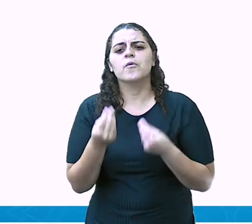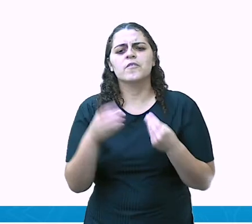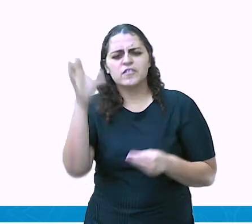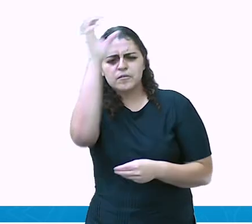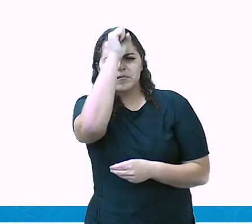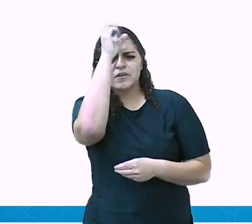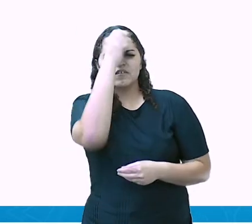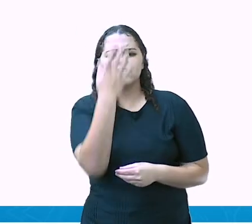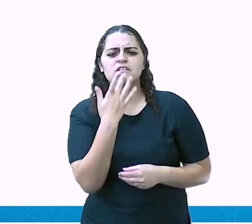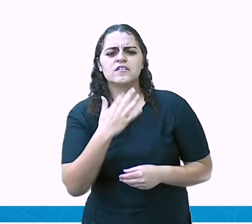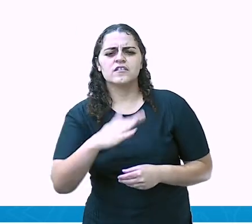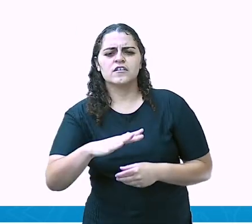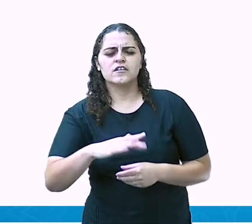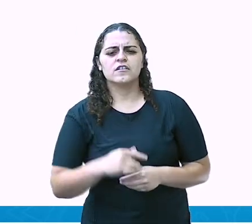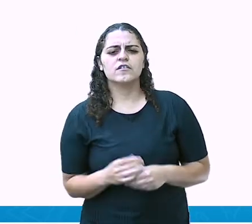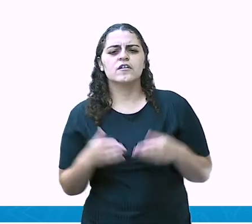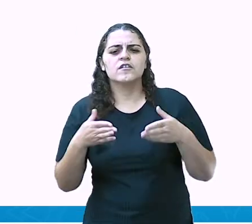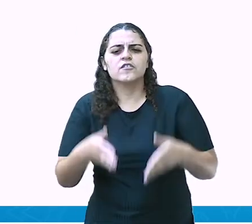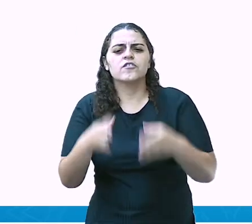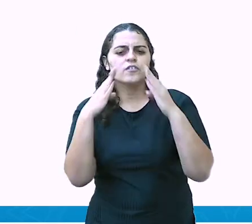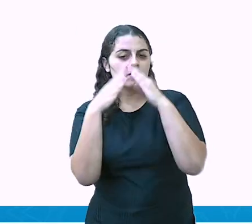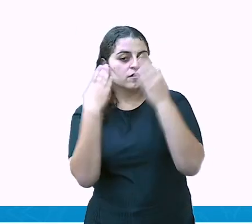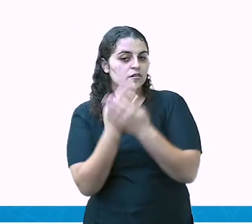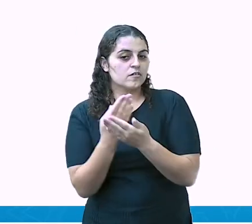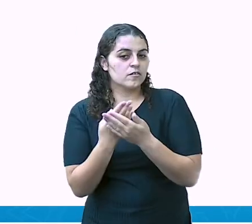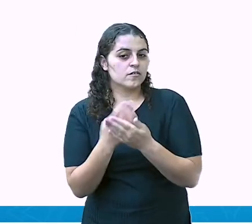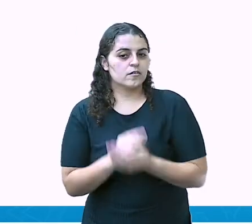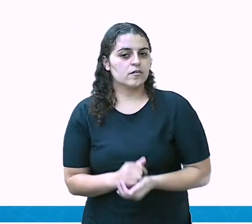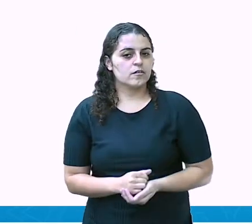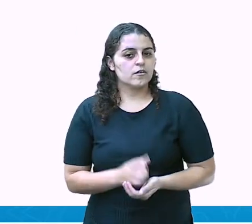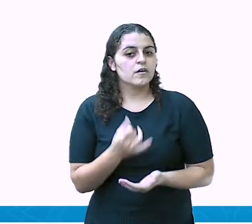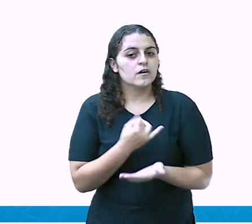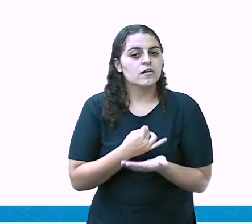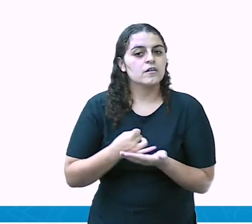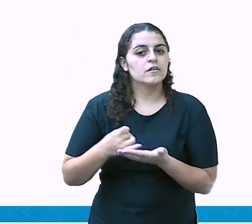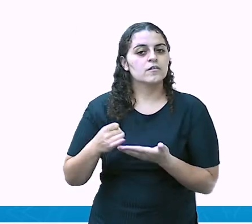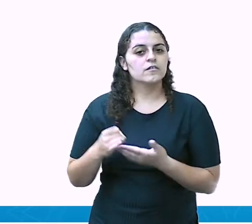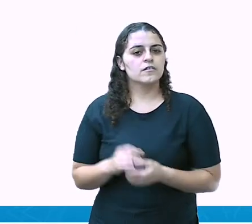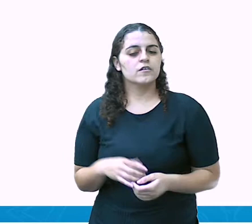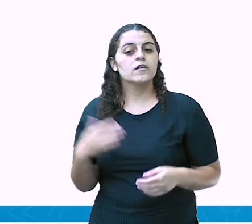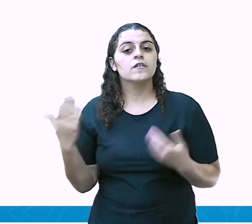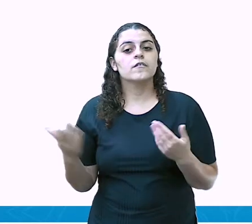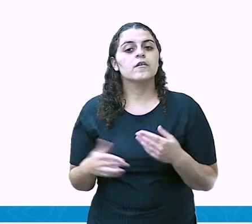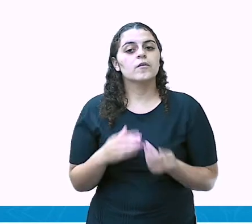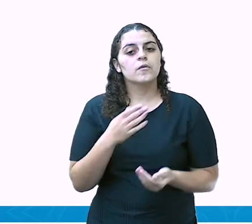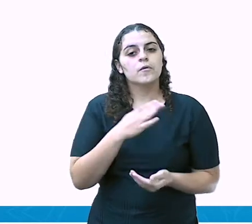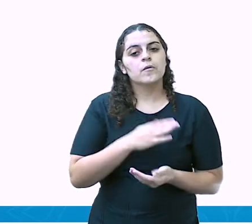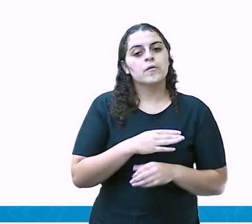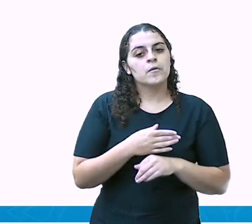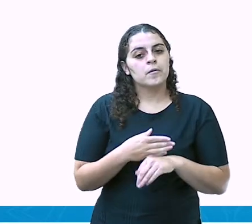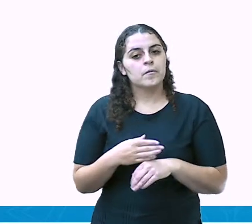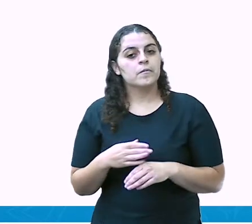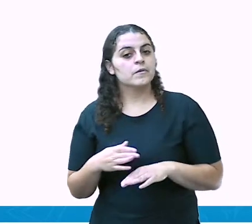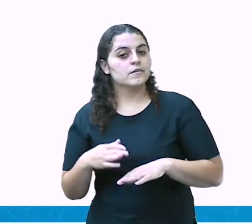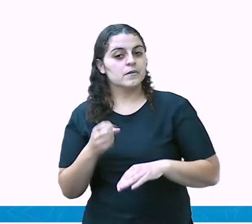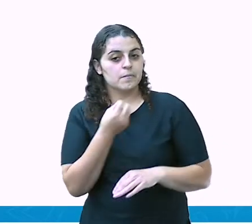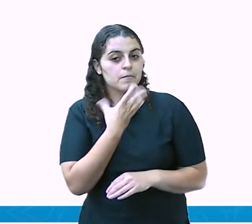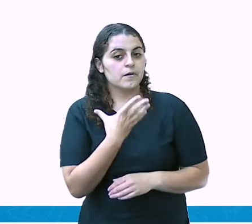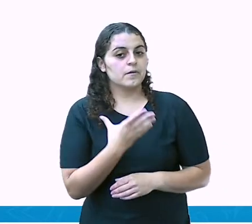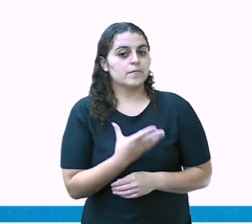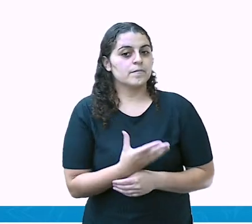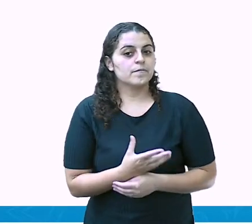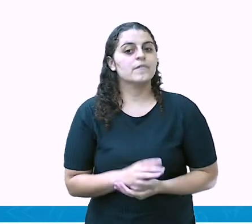aprendizado dessa criança quando ela entrar na escola? Inicialmente, essa criança vai até começar bem porque ela vai estar em